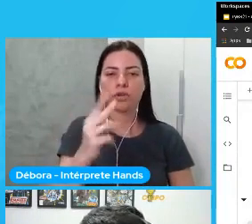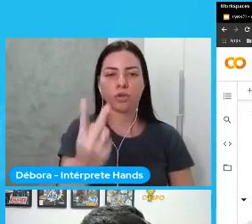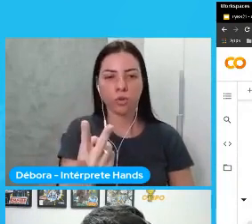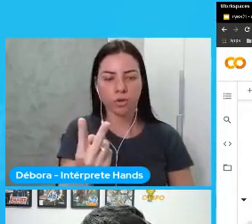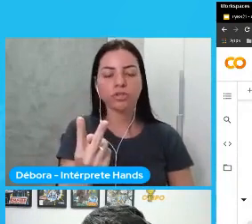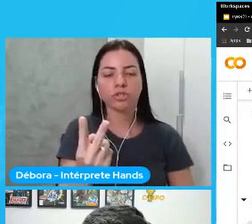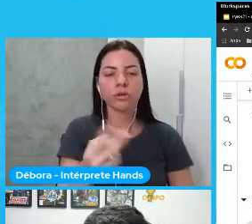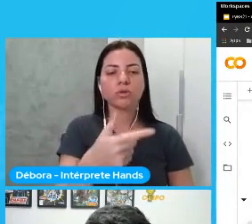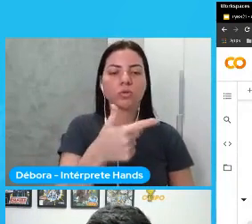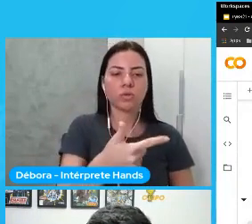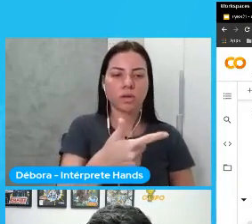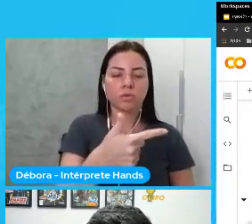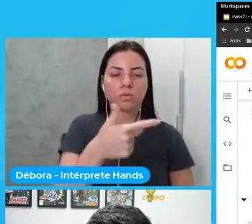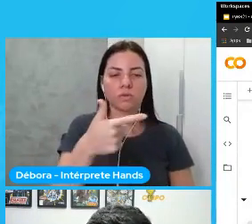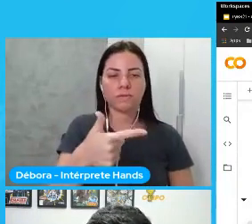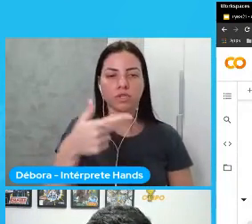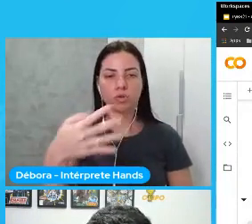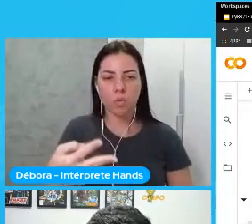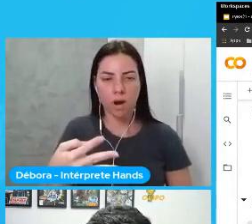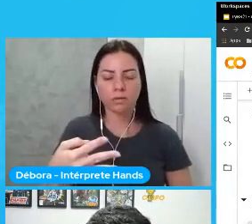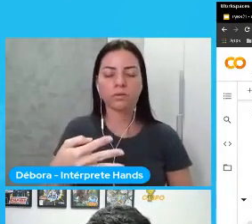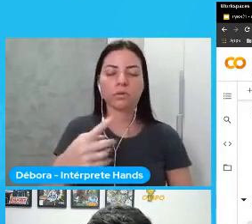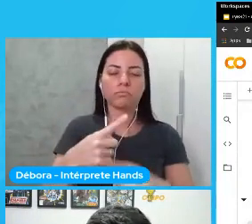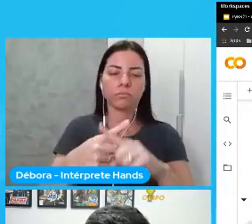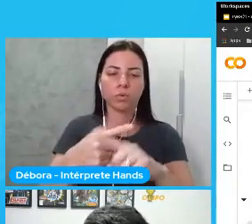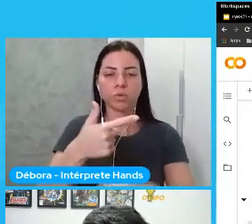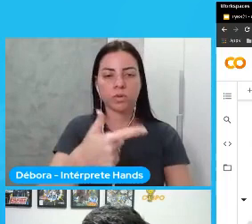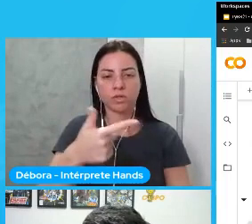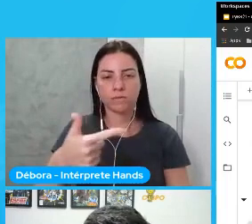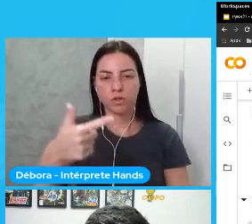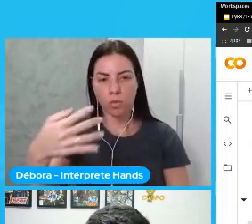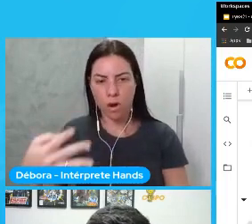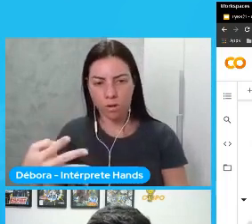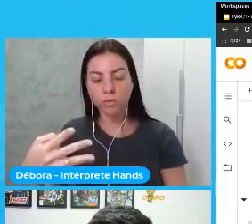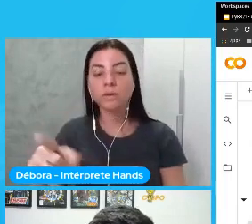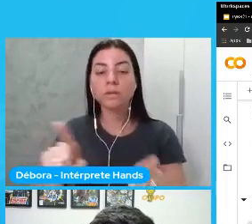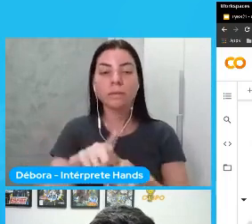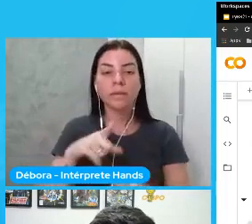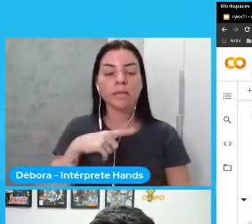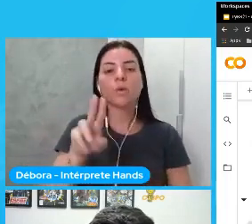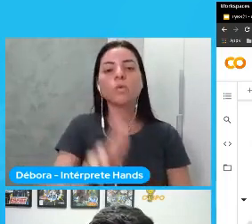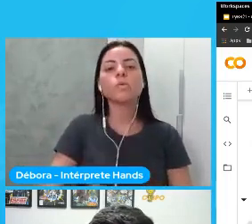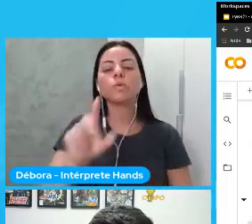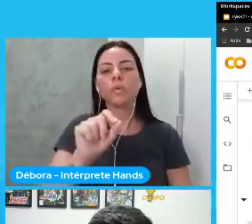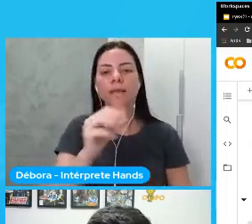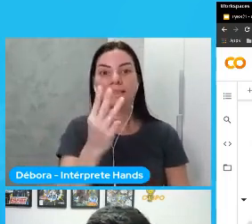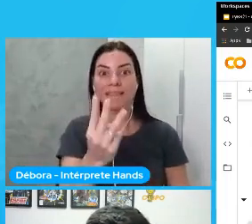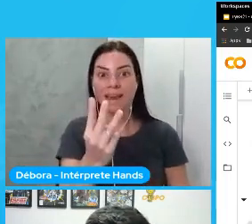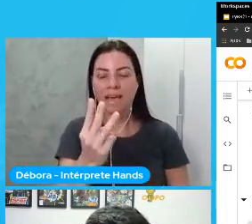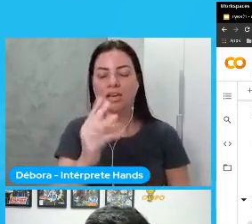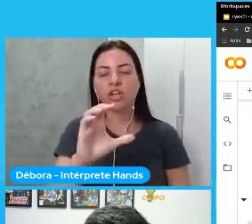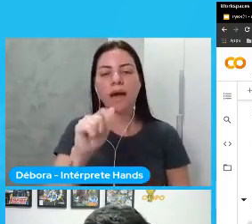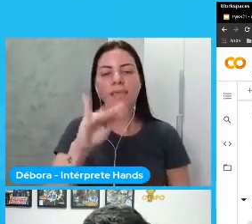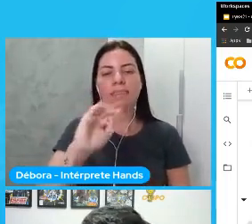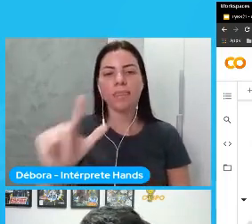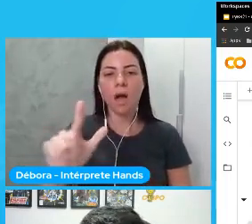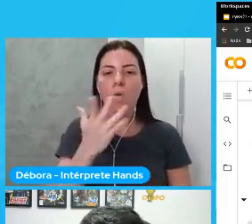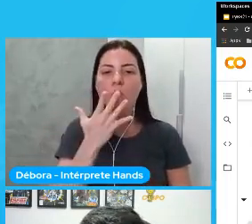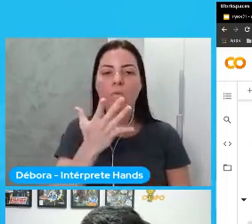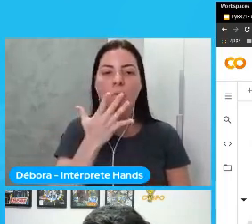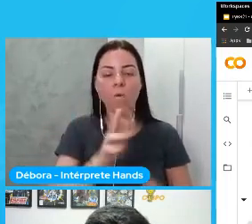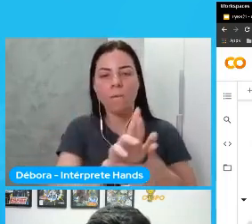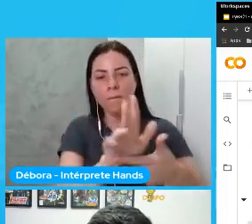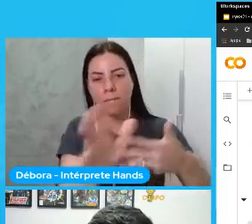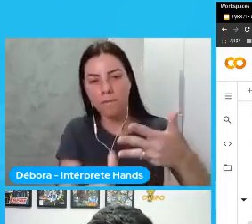com 224x224 e três canais de cores então utilizo ela colorida essa rede ela já é treinada